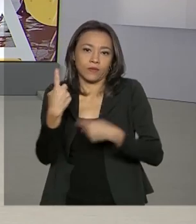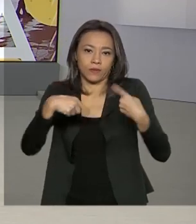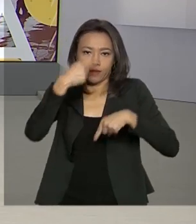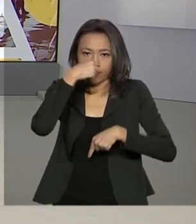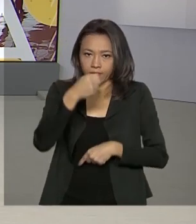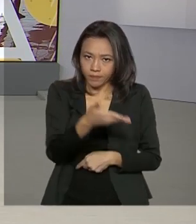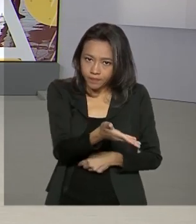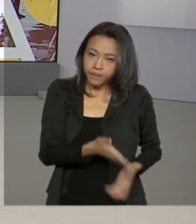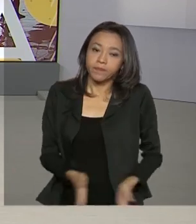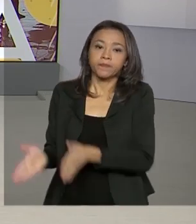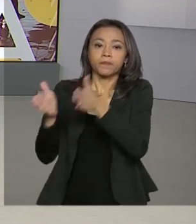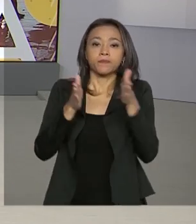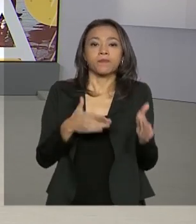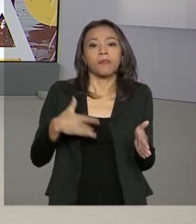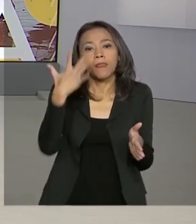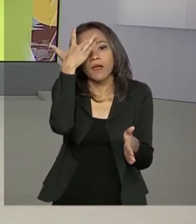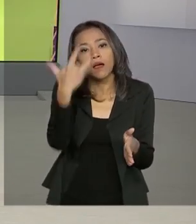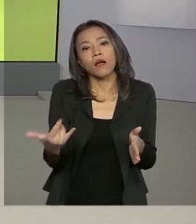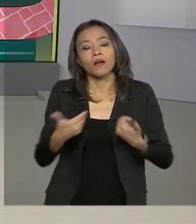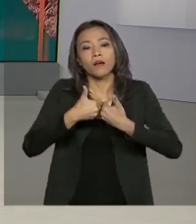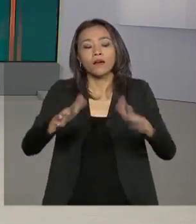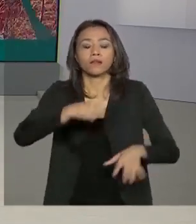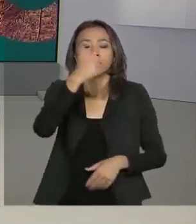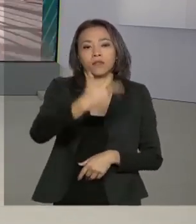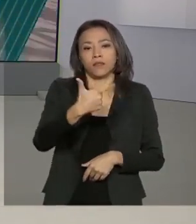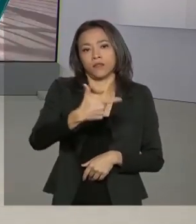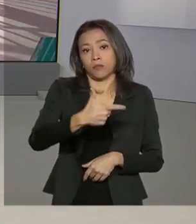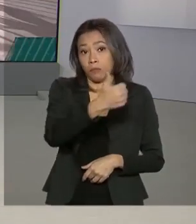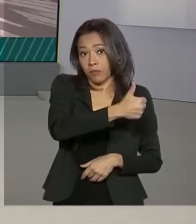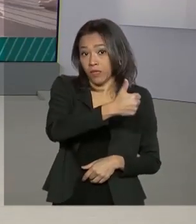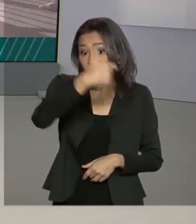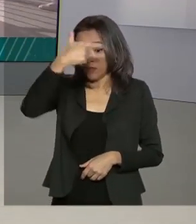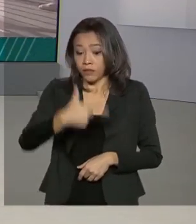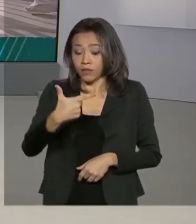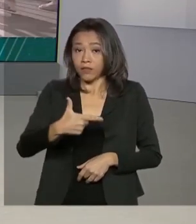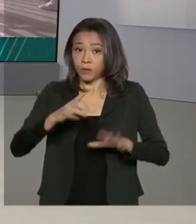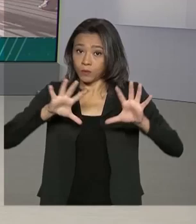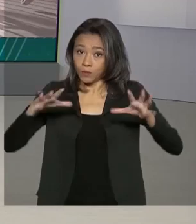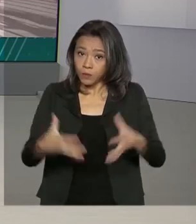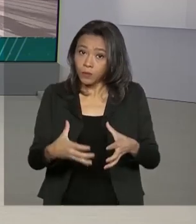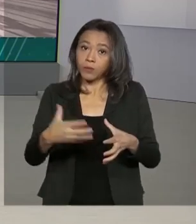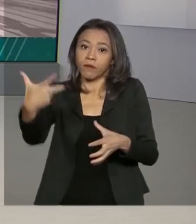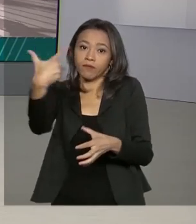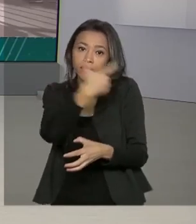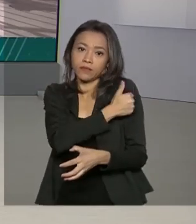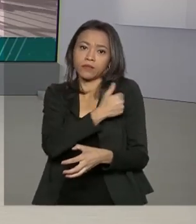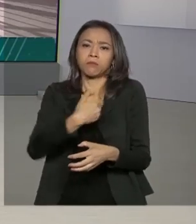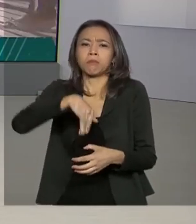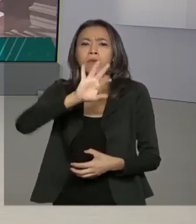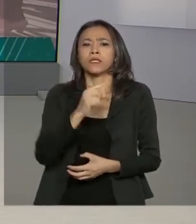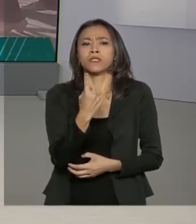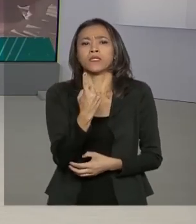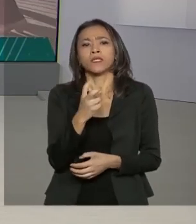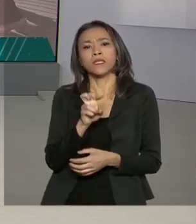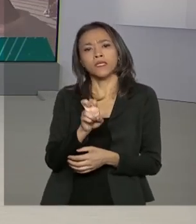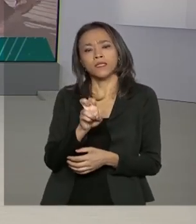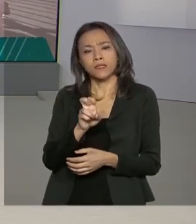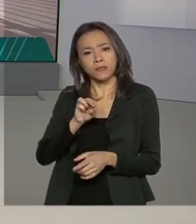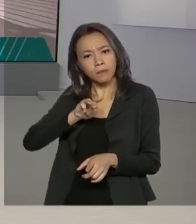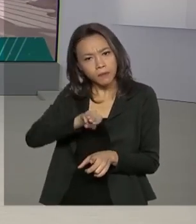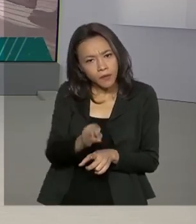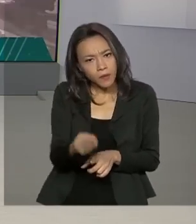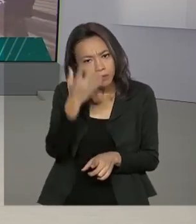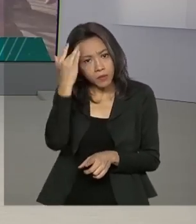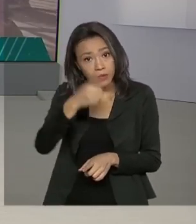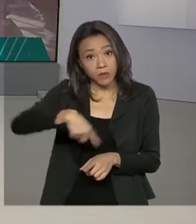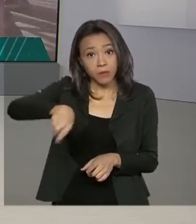E começa amanhã a segunda fase da campanha de vacinação contra a gripe para mais de 15 milhões de pessoas. Além de profissionais do